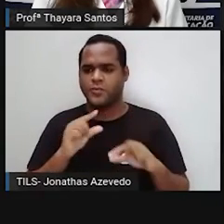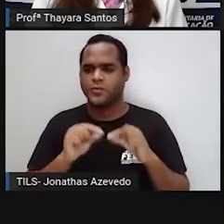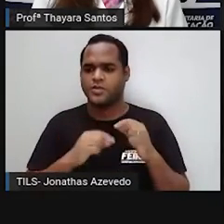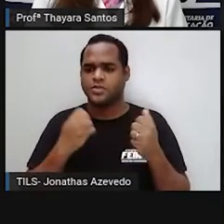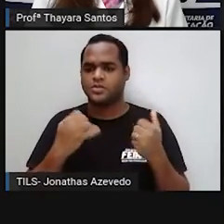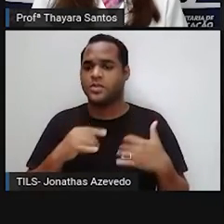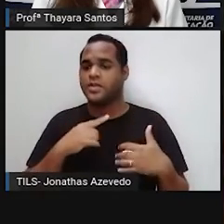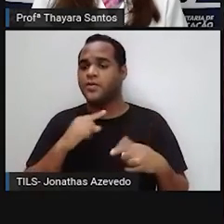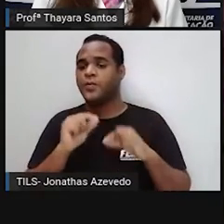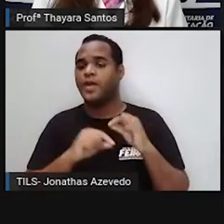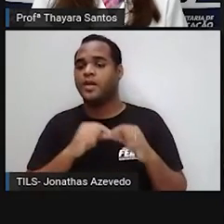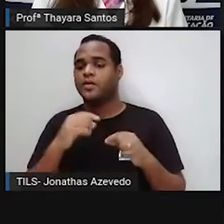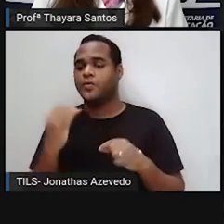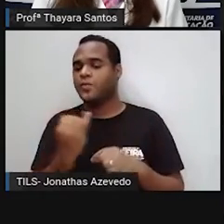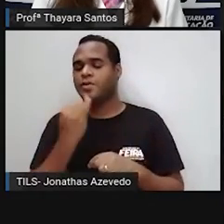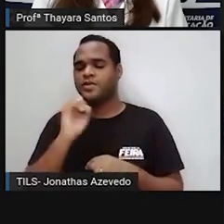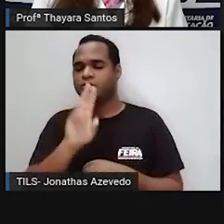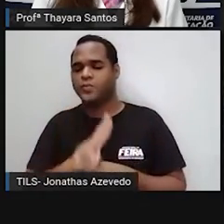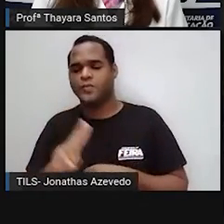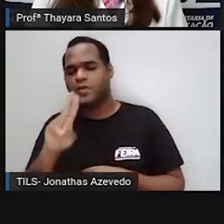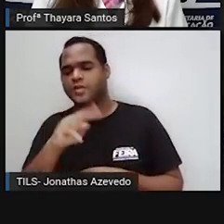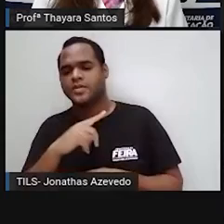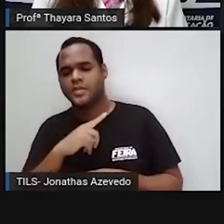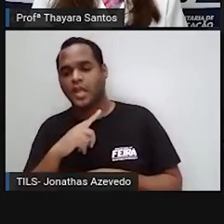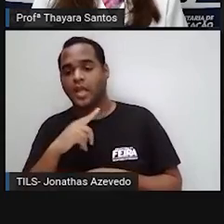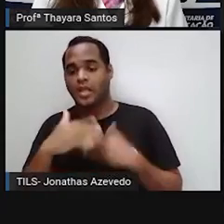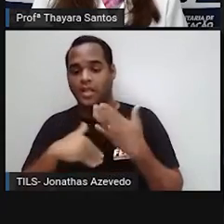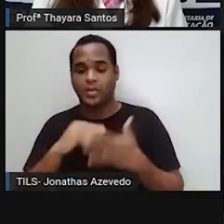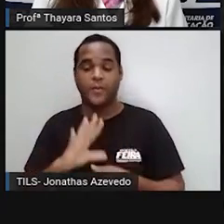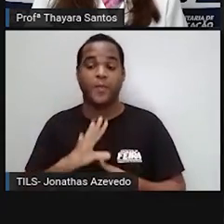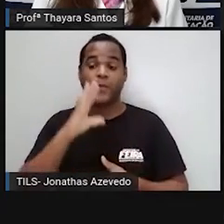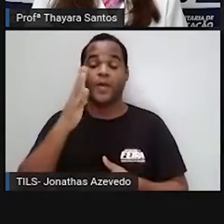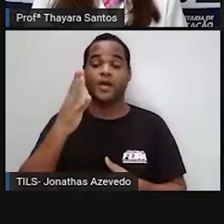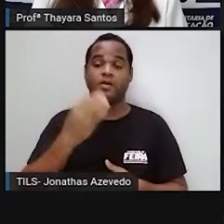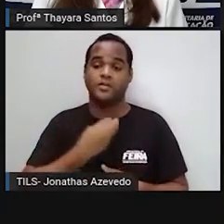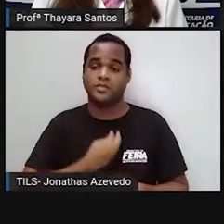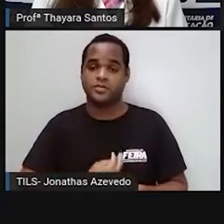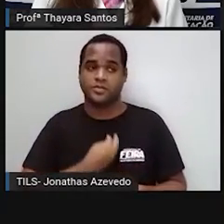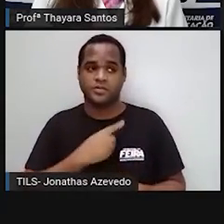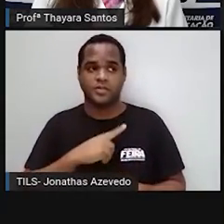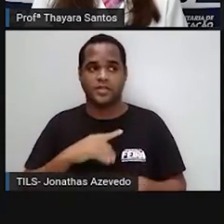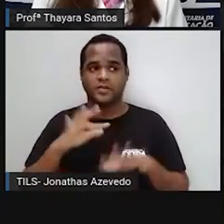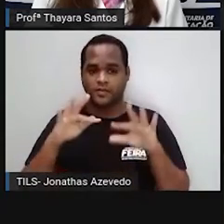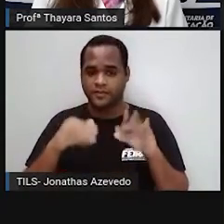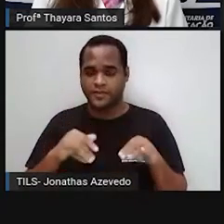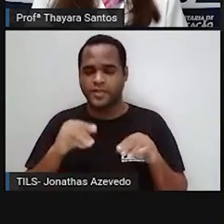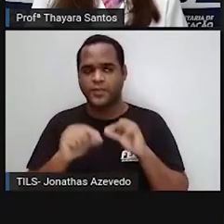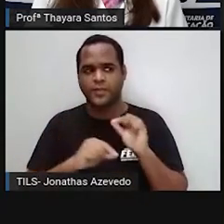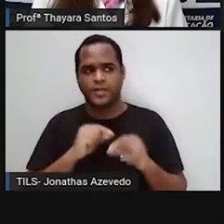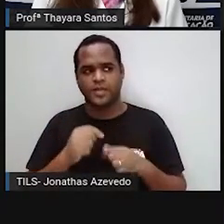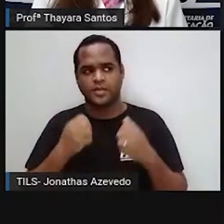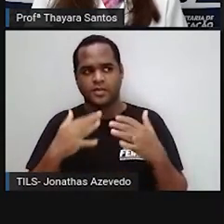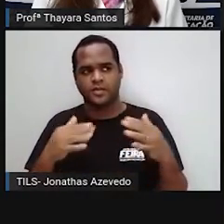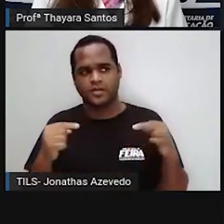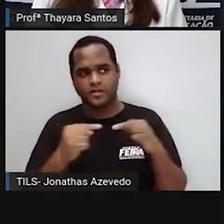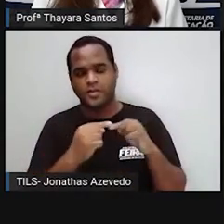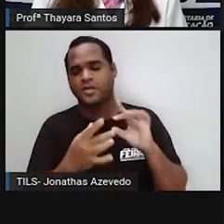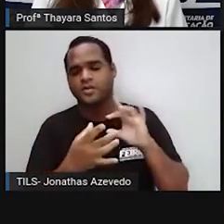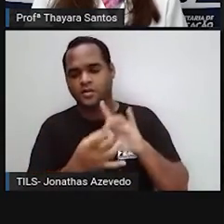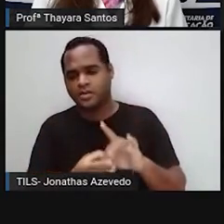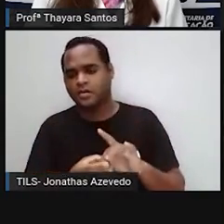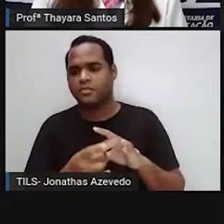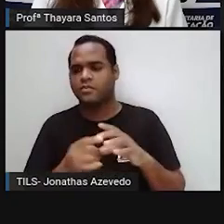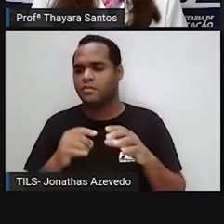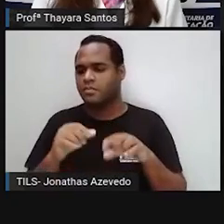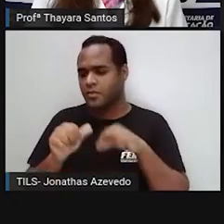utilizando, como que vai acontecer até o seu produto final relacionado com a reciclagem. Então,